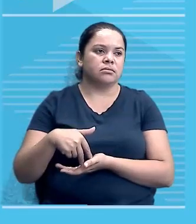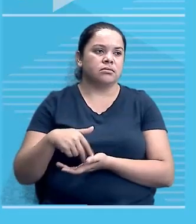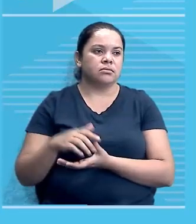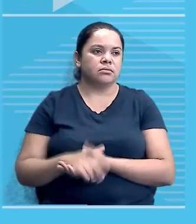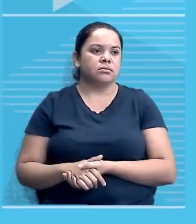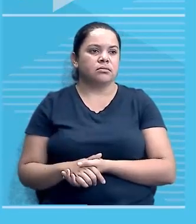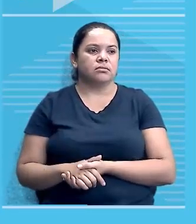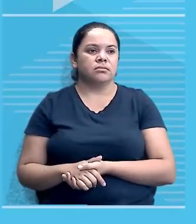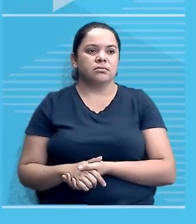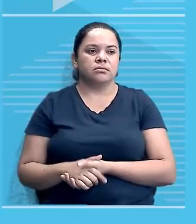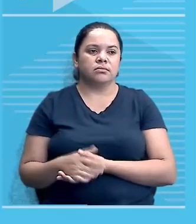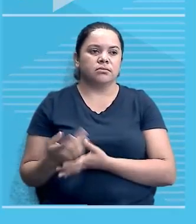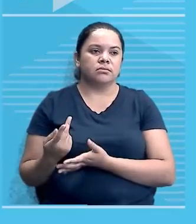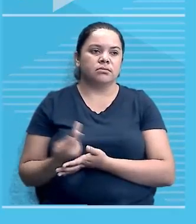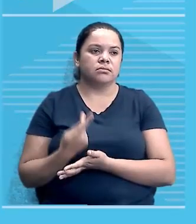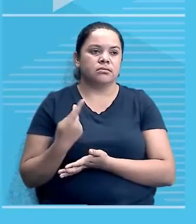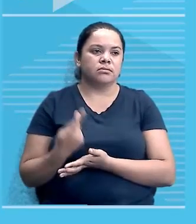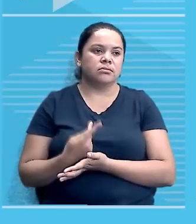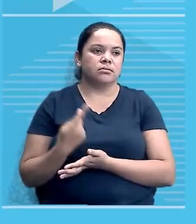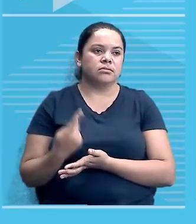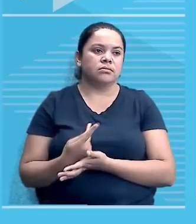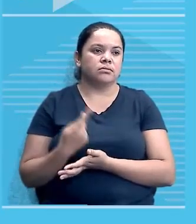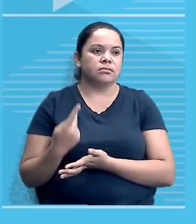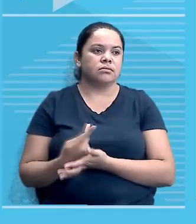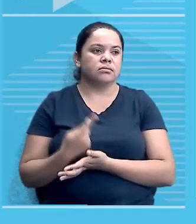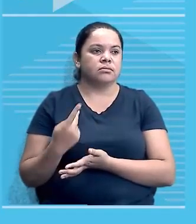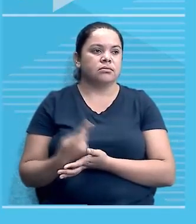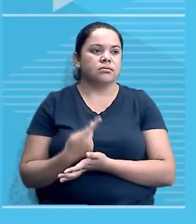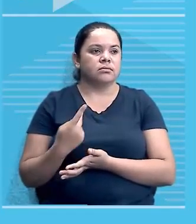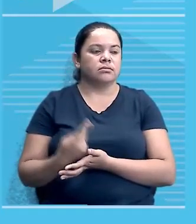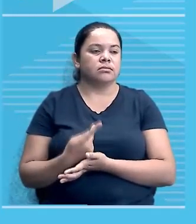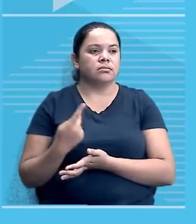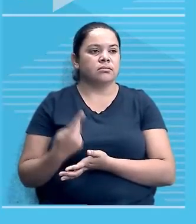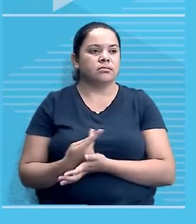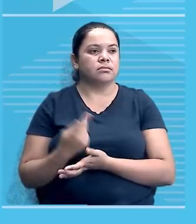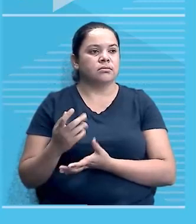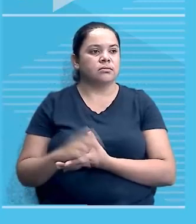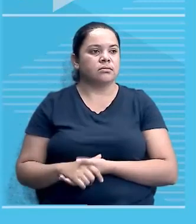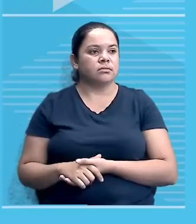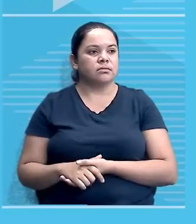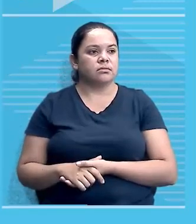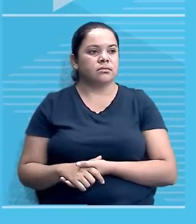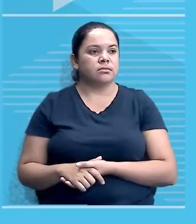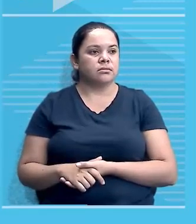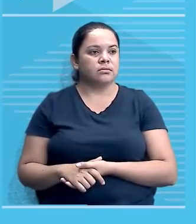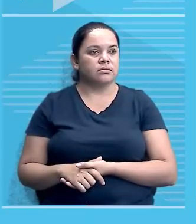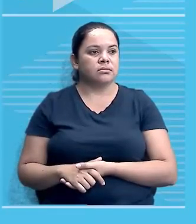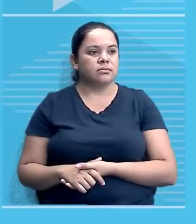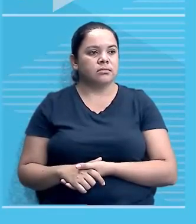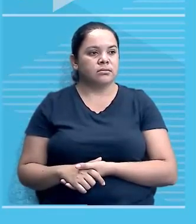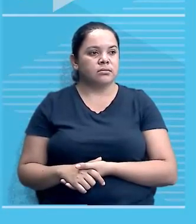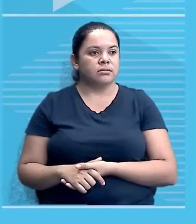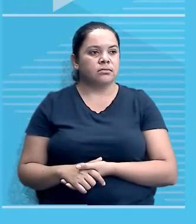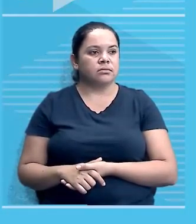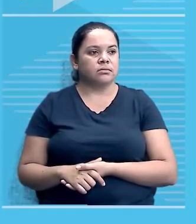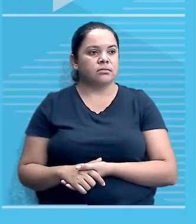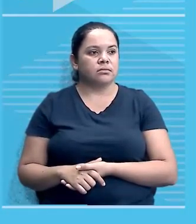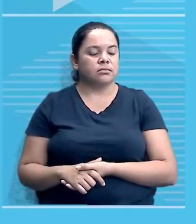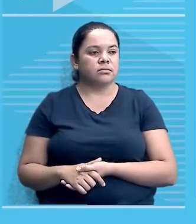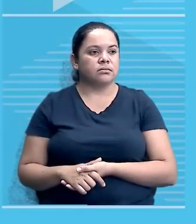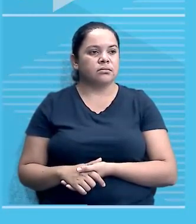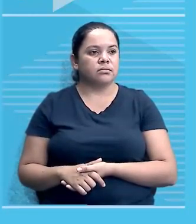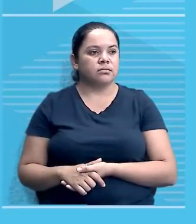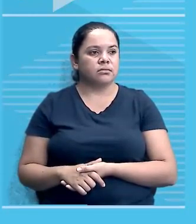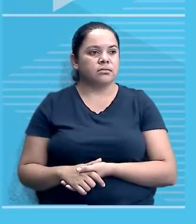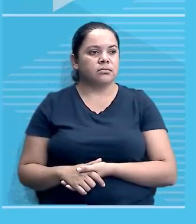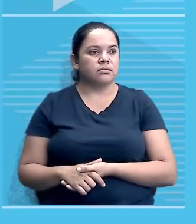incorreto. Essa daqui está incorreta. A França tinha, sim, muitos domínios. A França, Inglaterra, a Alemanha,